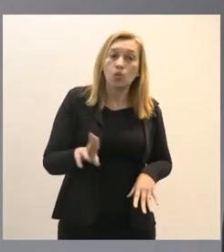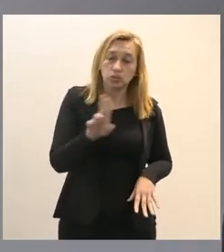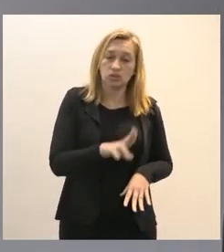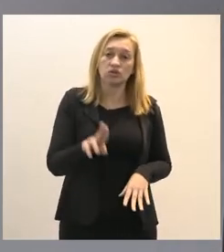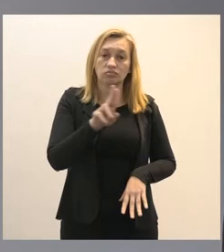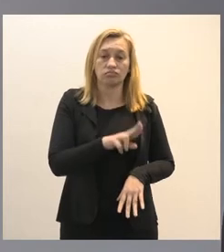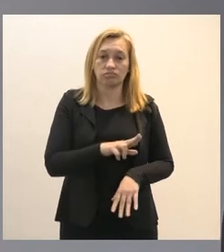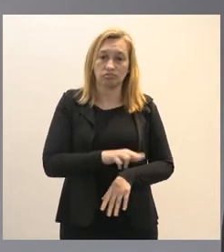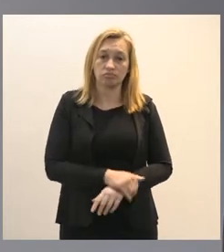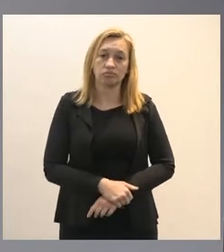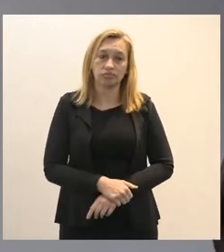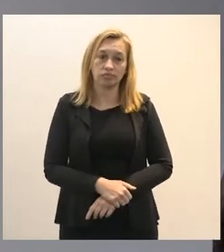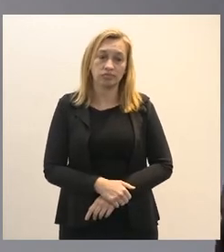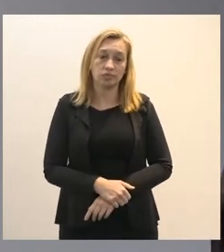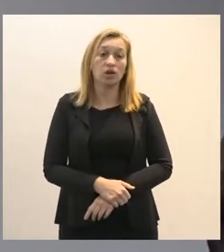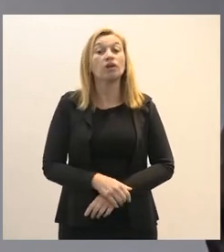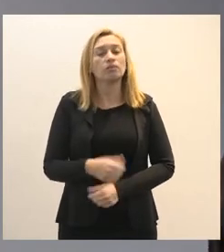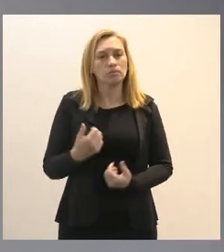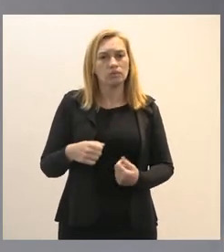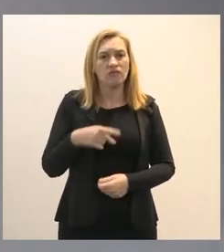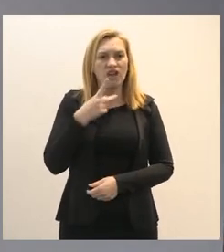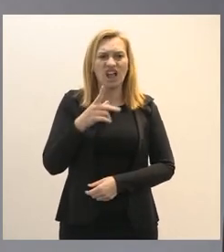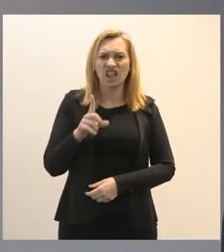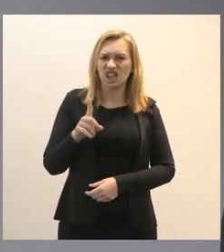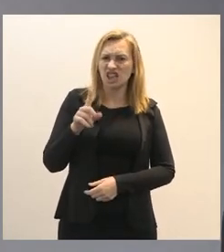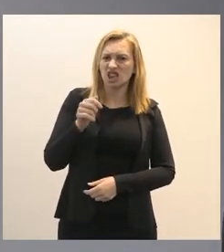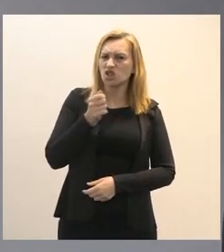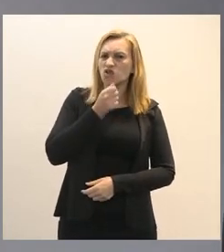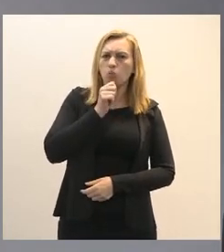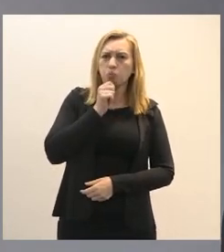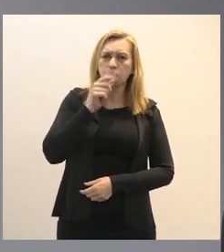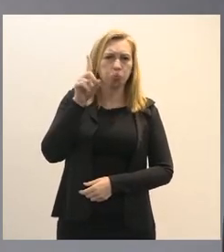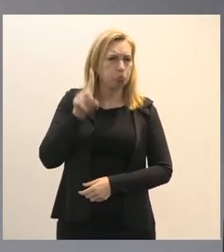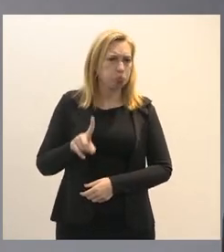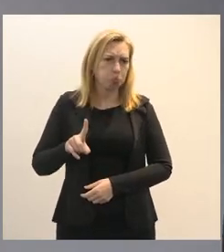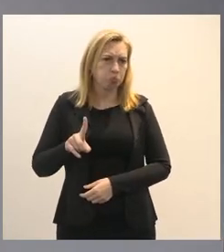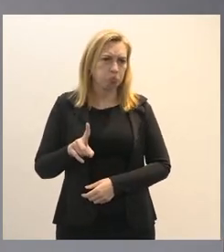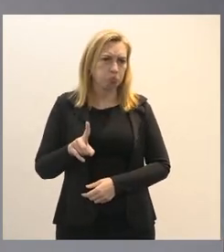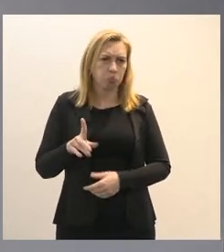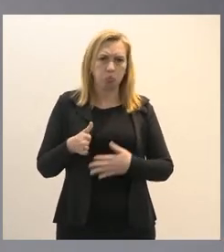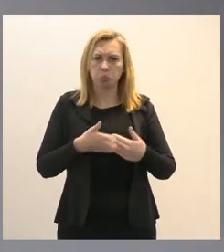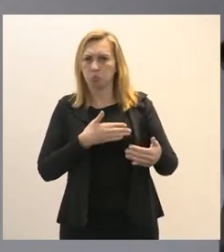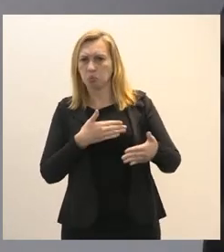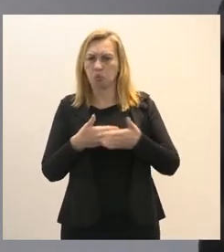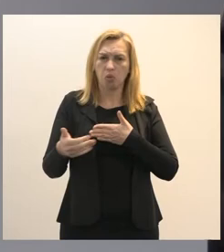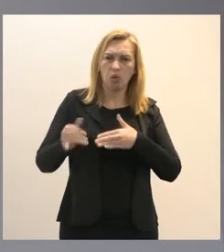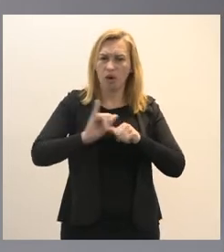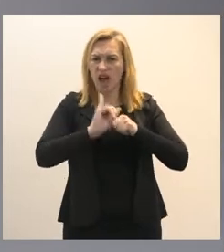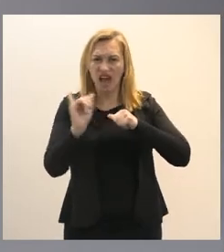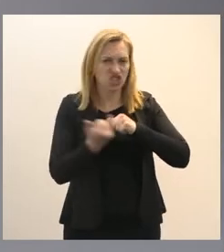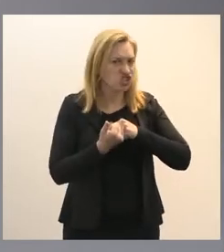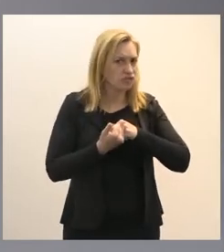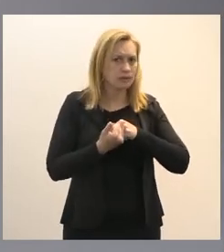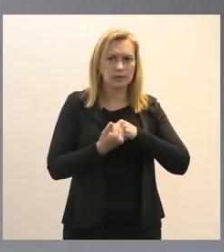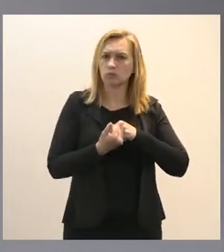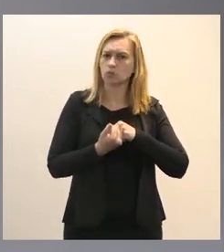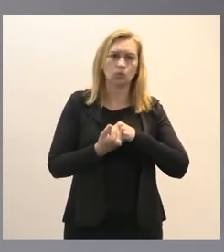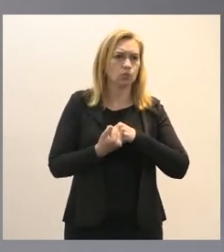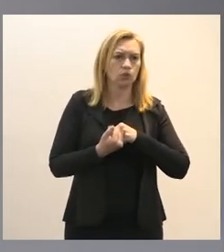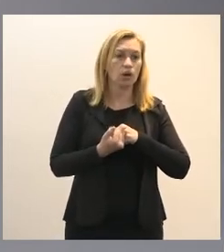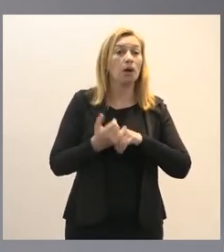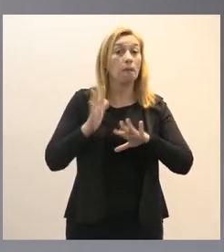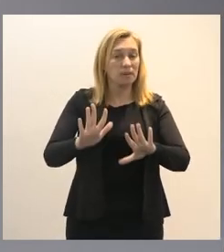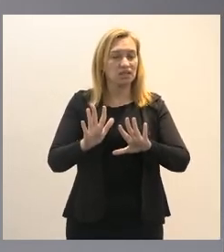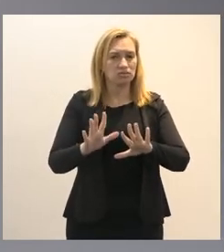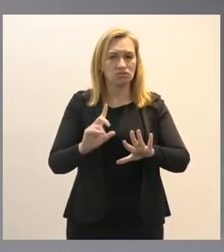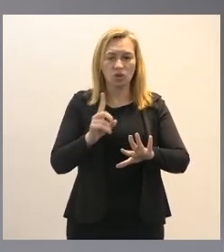então nós temos que dizer nenhum direito sem qualquer adjetivação nós não vamos